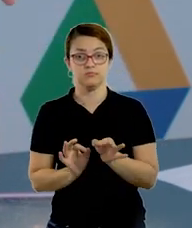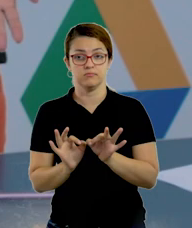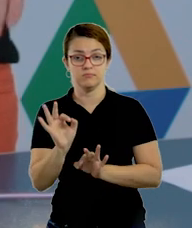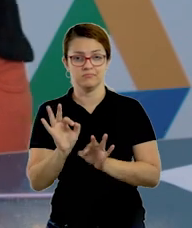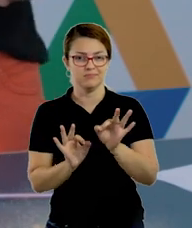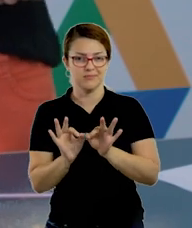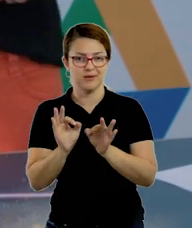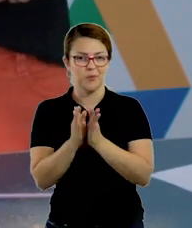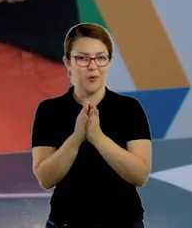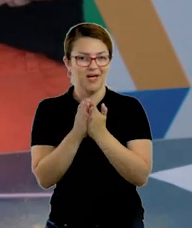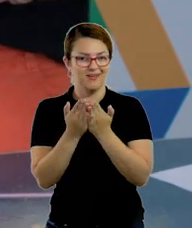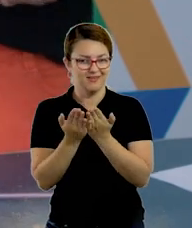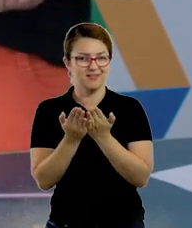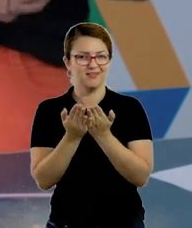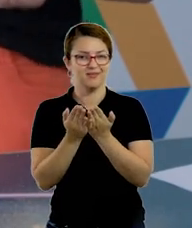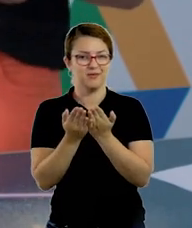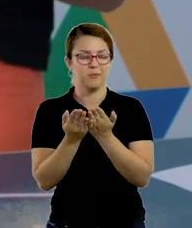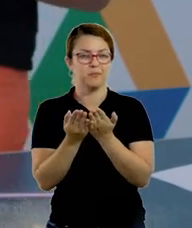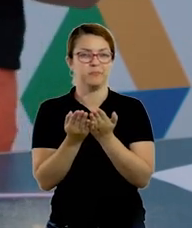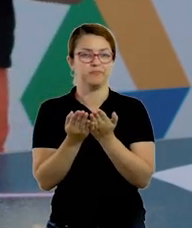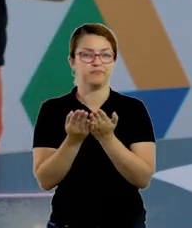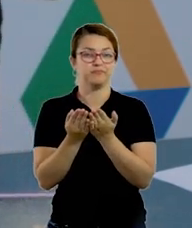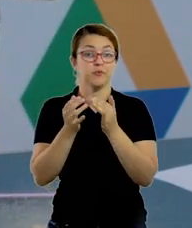especial para alguém aí da sua casa, tá?